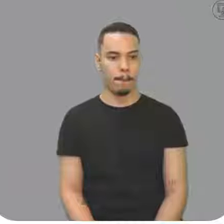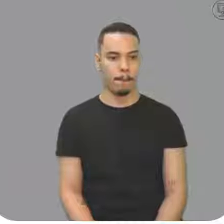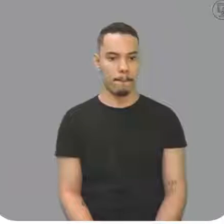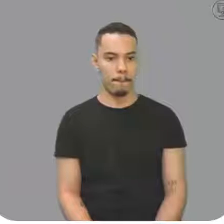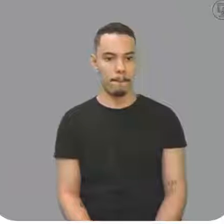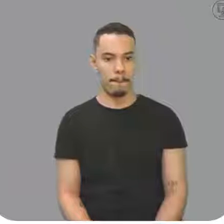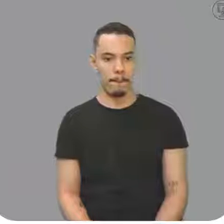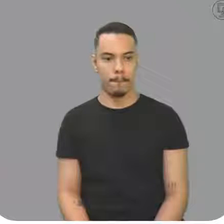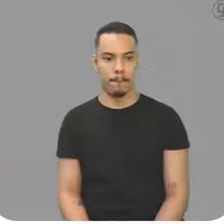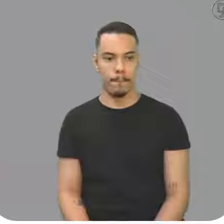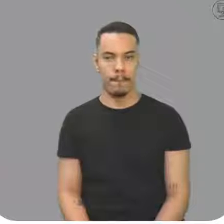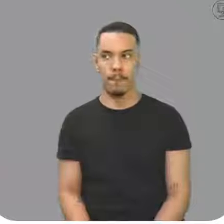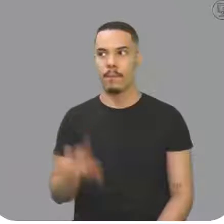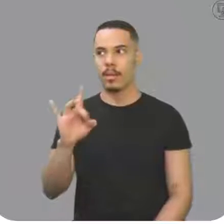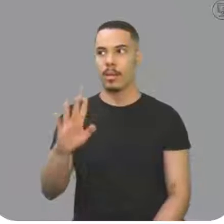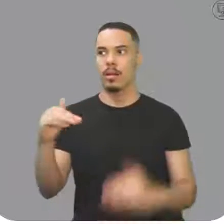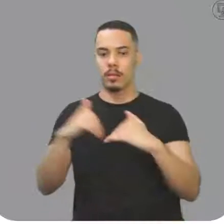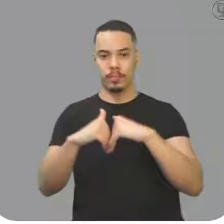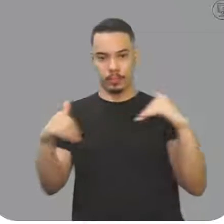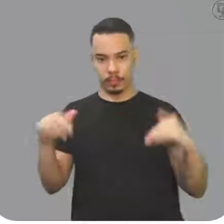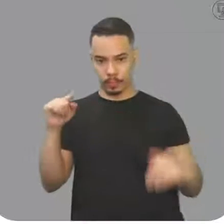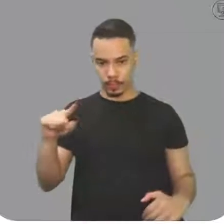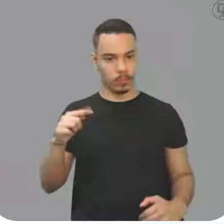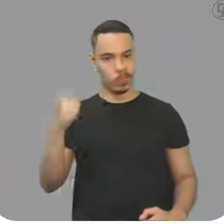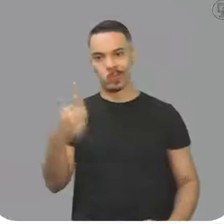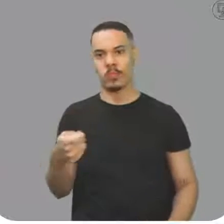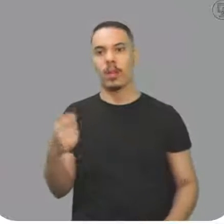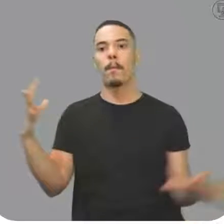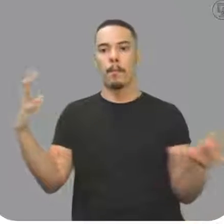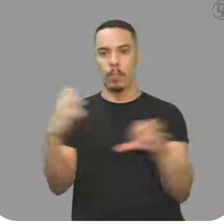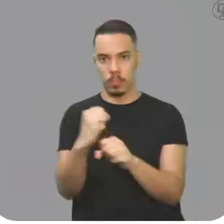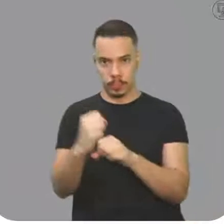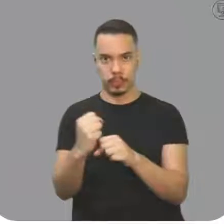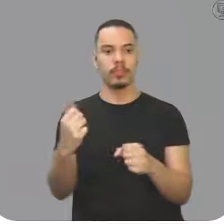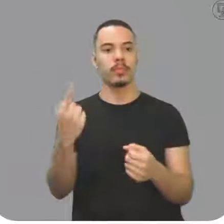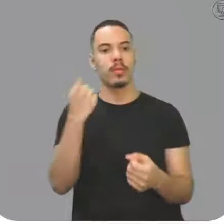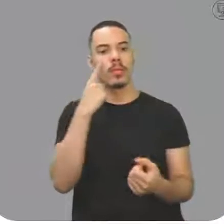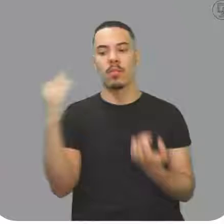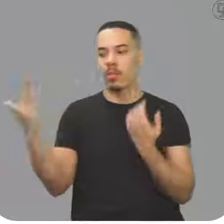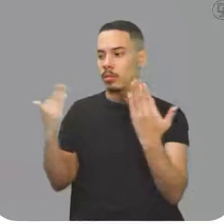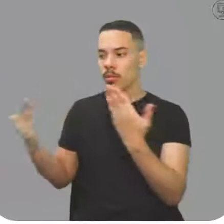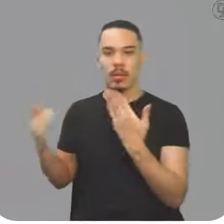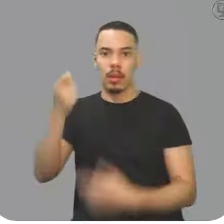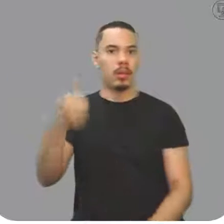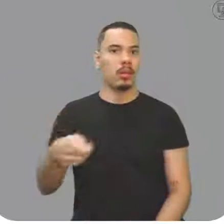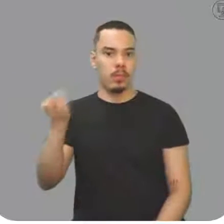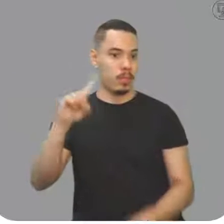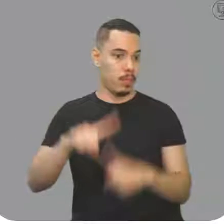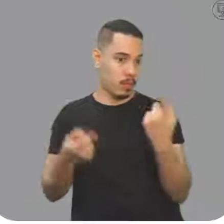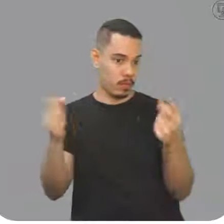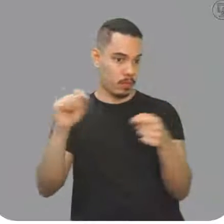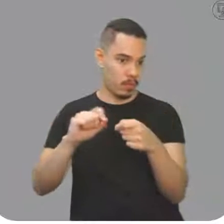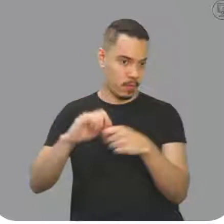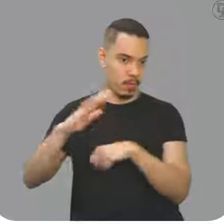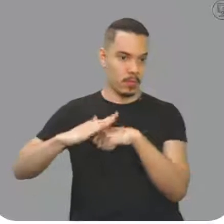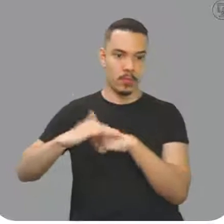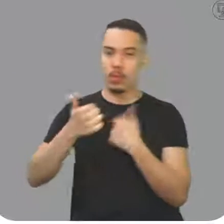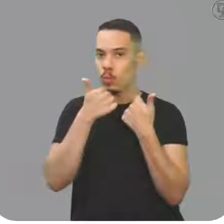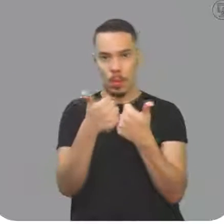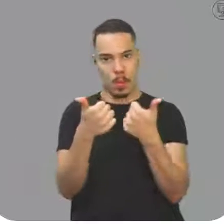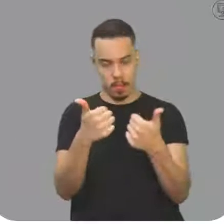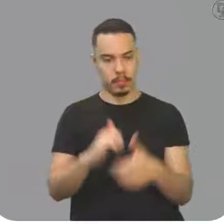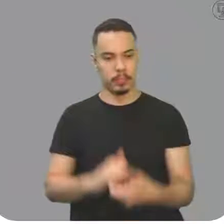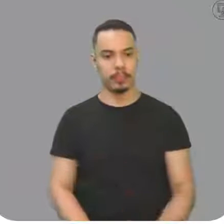Então, já... Só separou aqui, para você multiplicar todos, né? Pois o 10 menos 4 não é necessário, mas se você fizer, está tudo bem.